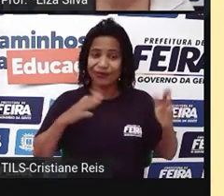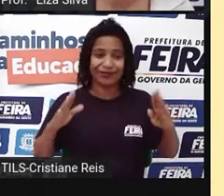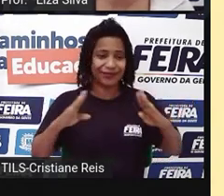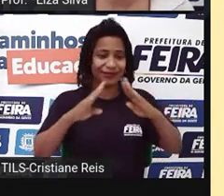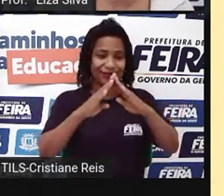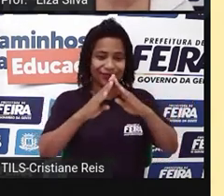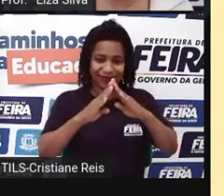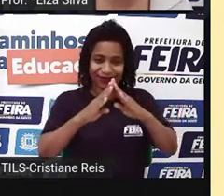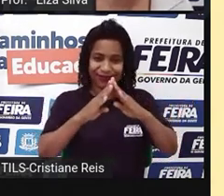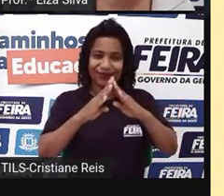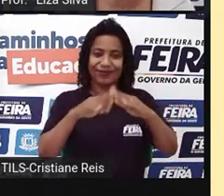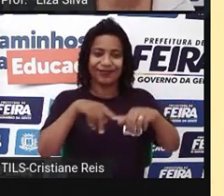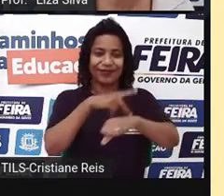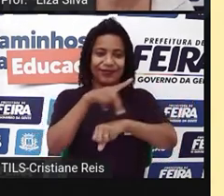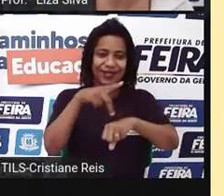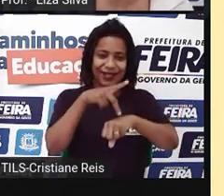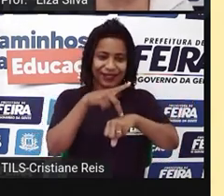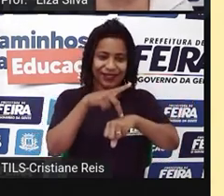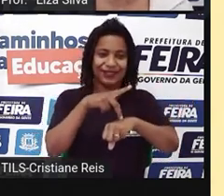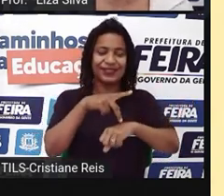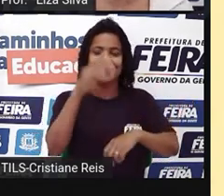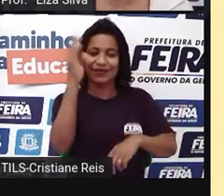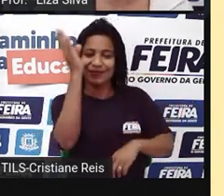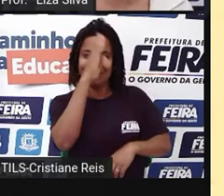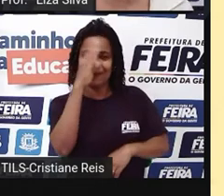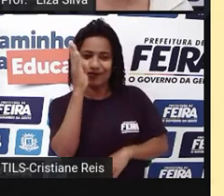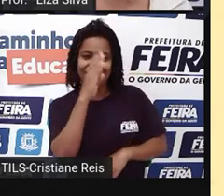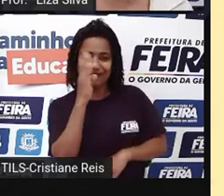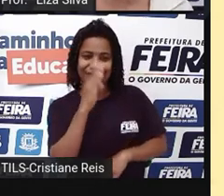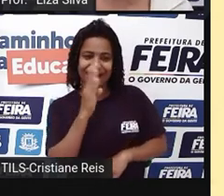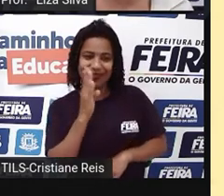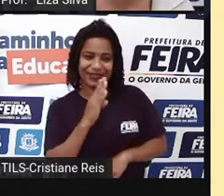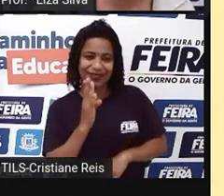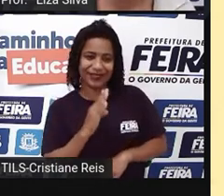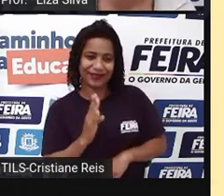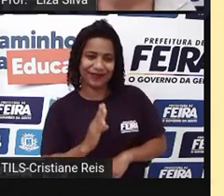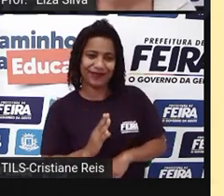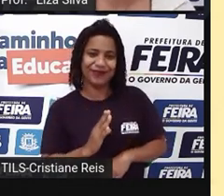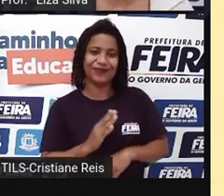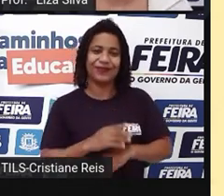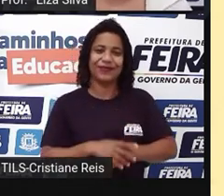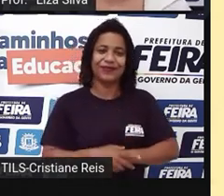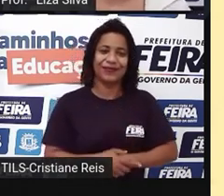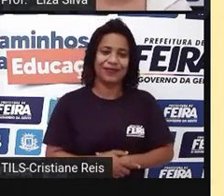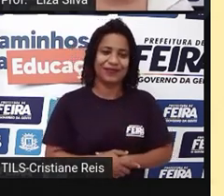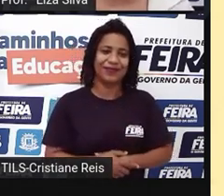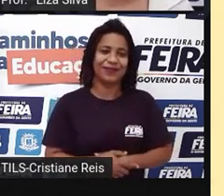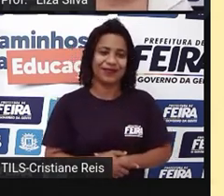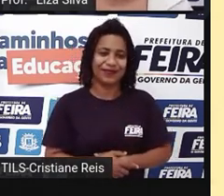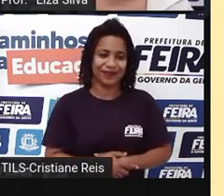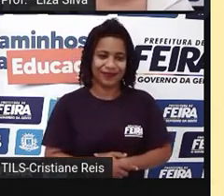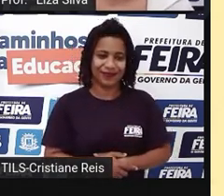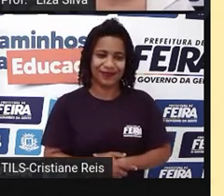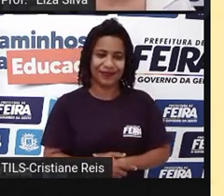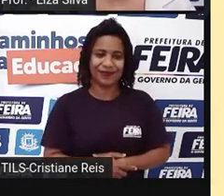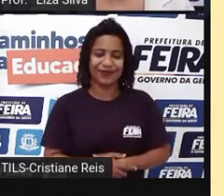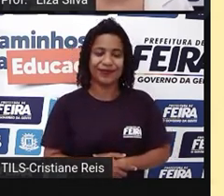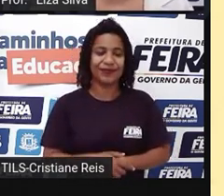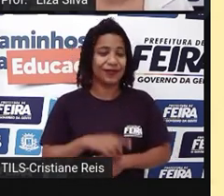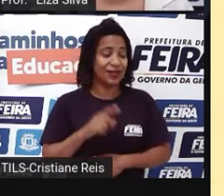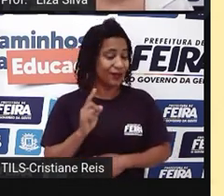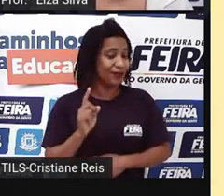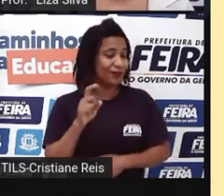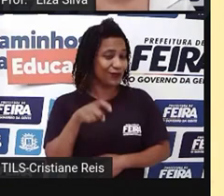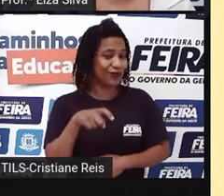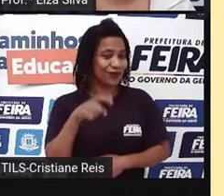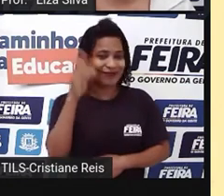I am, ainda vou complementar, colocando a minha nacionalidade. I am Brazilian. Então, eu sou do Brasil.